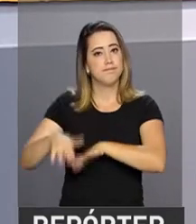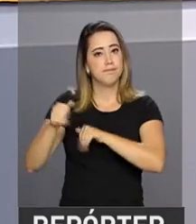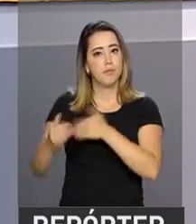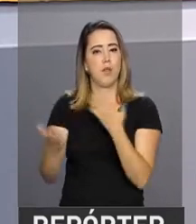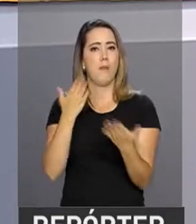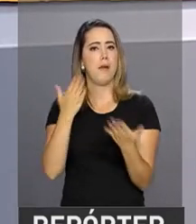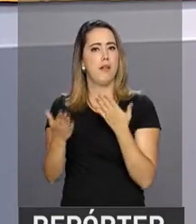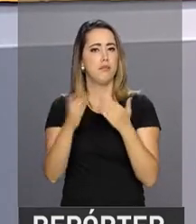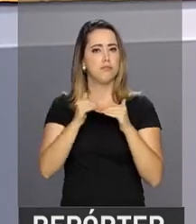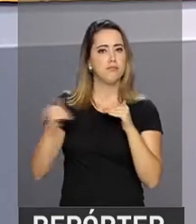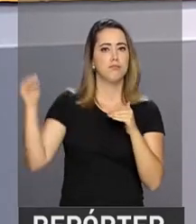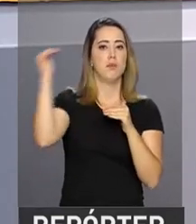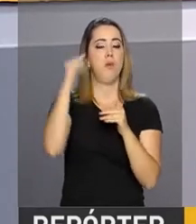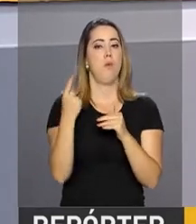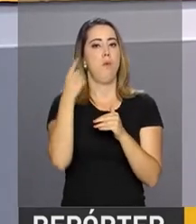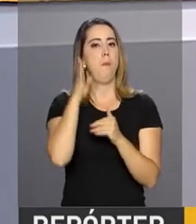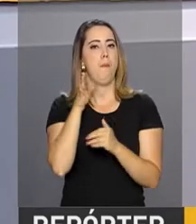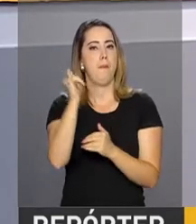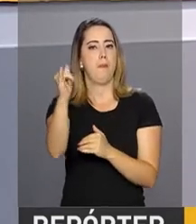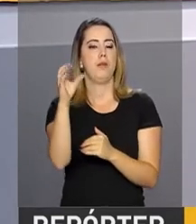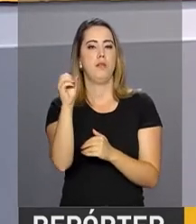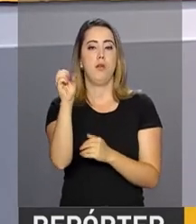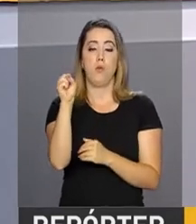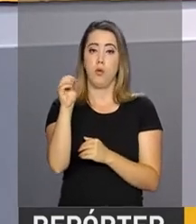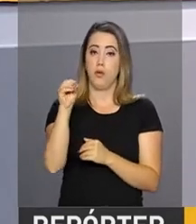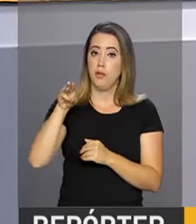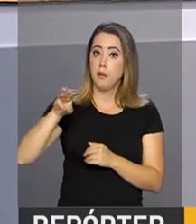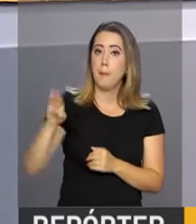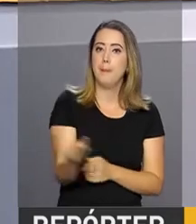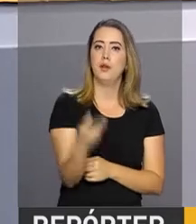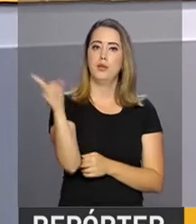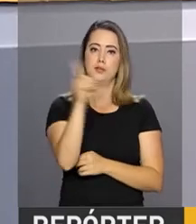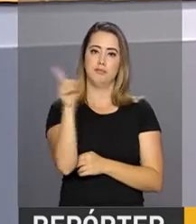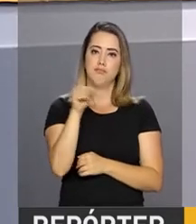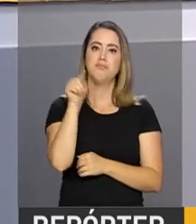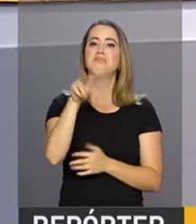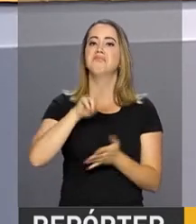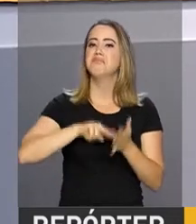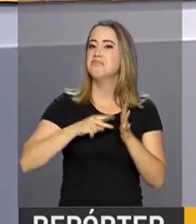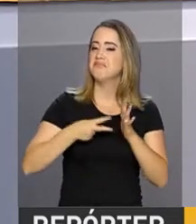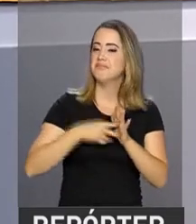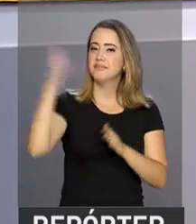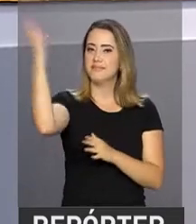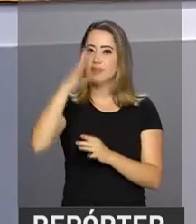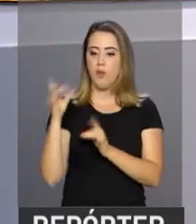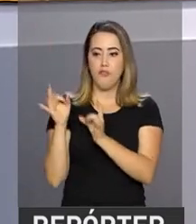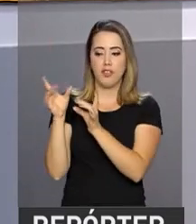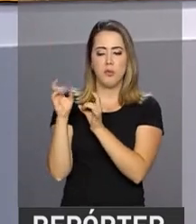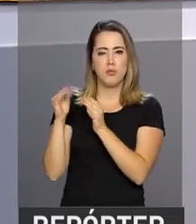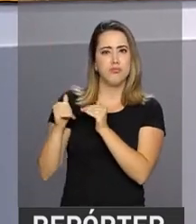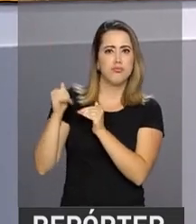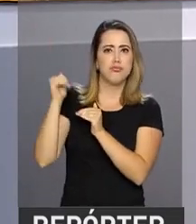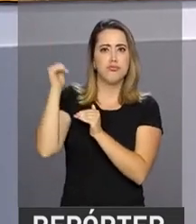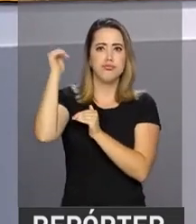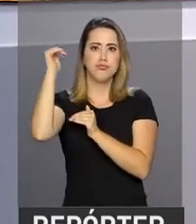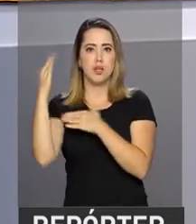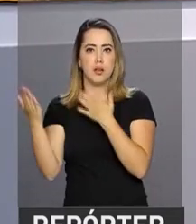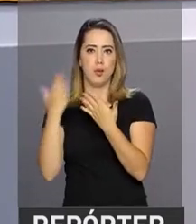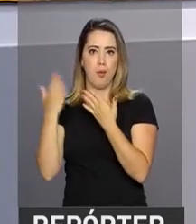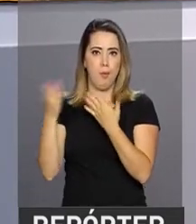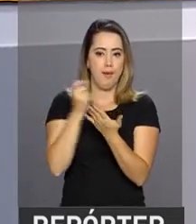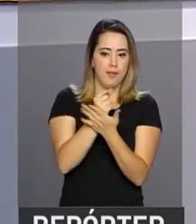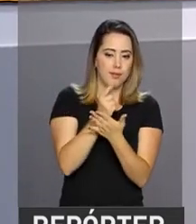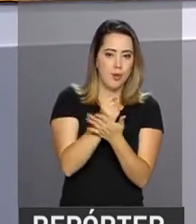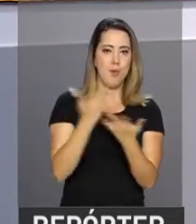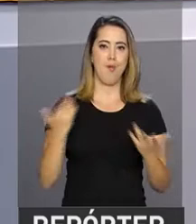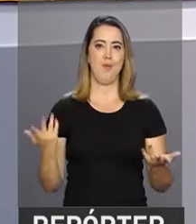balança ficou com um superávit de 1 bilhão e 80 milhões de dólares, o que significa que o Brasil vendeu mais para os outros países do que